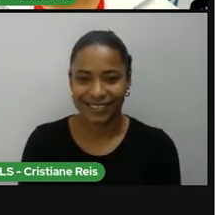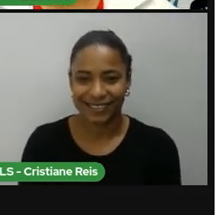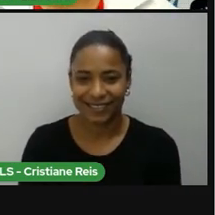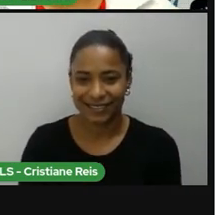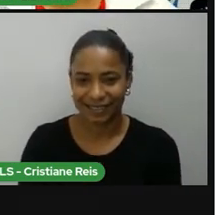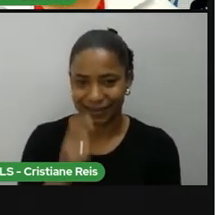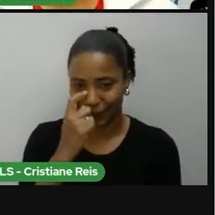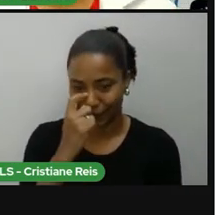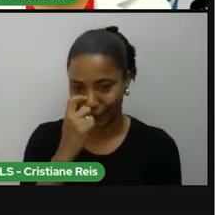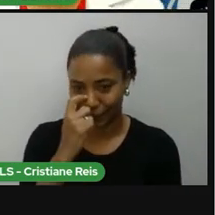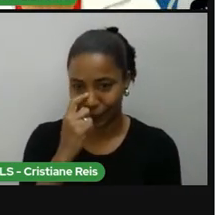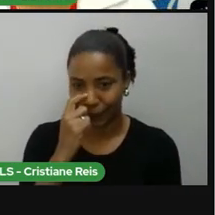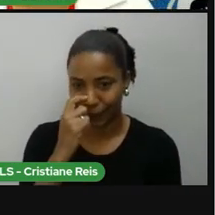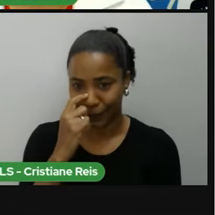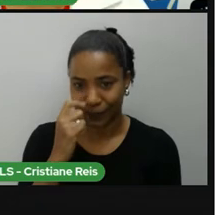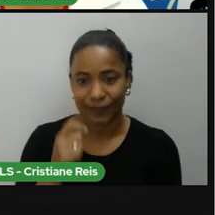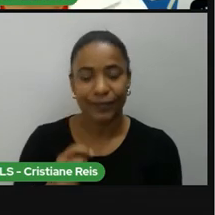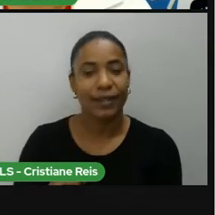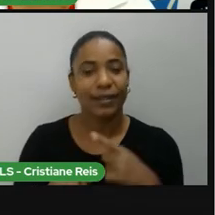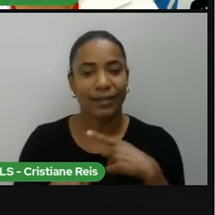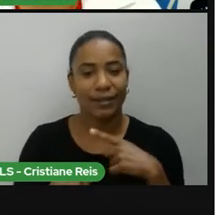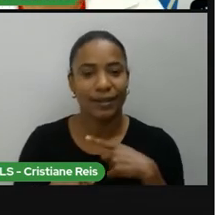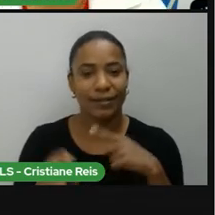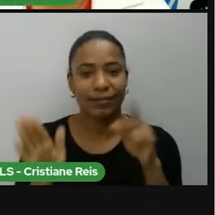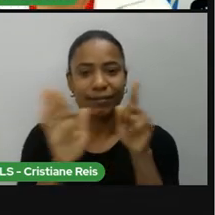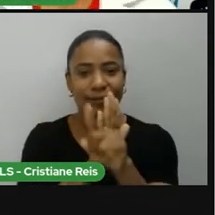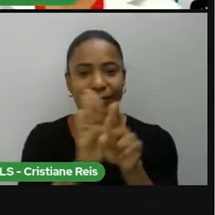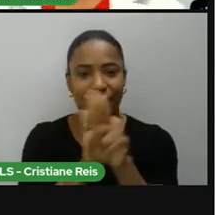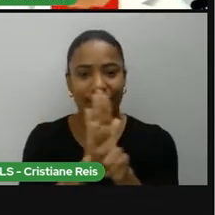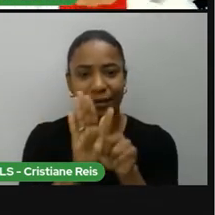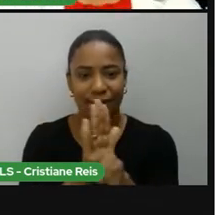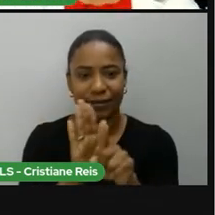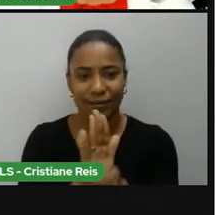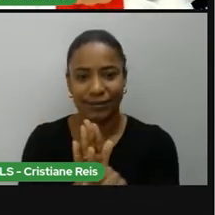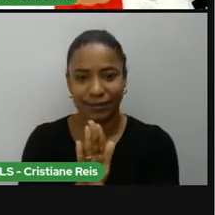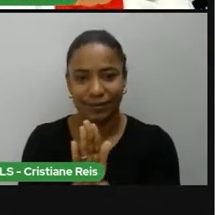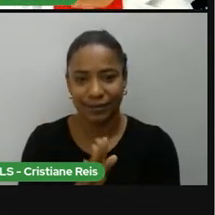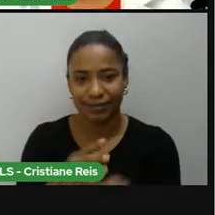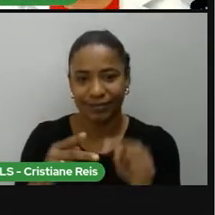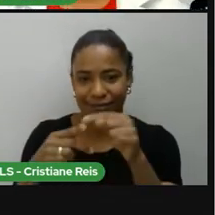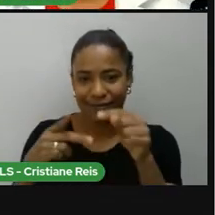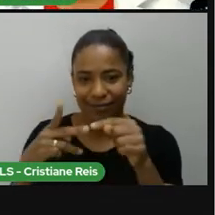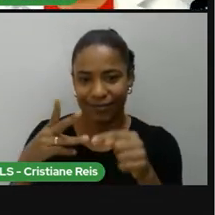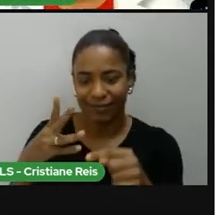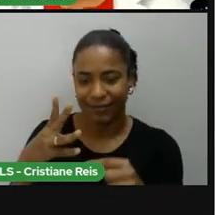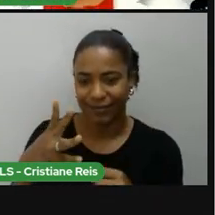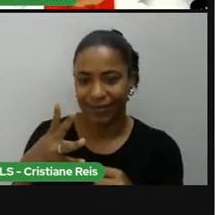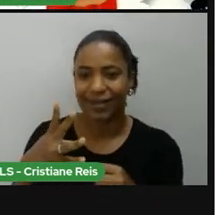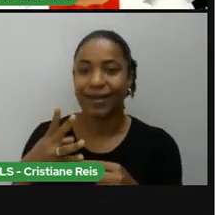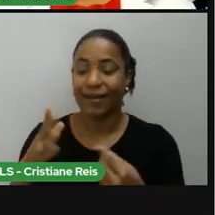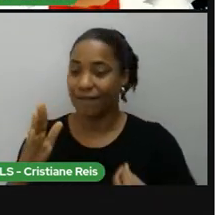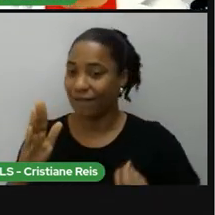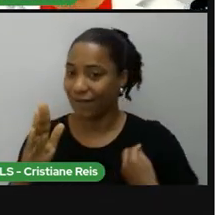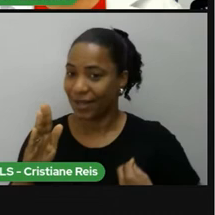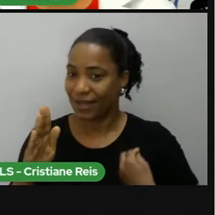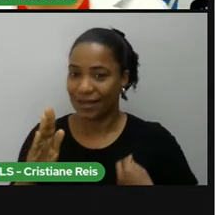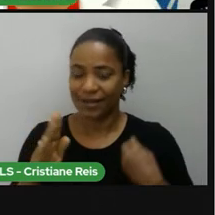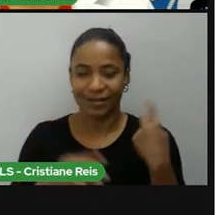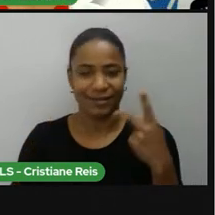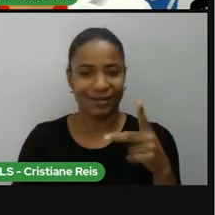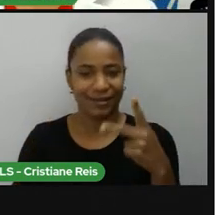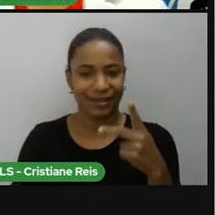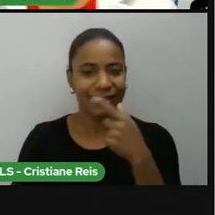Aqui nós temos o quiz sobre Martin Luther King Jr. Este game